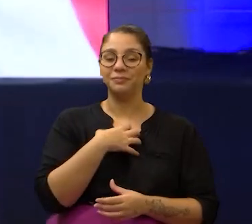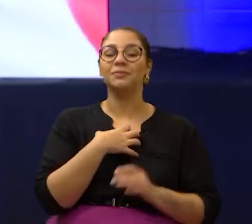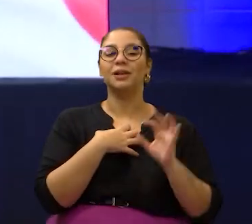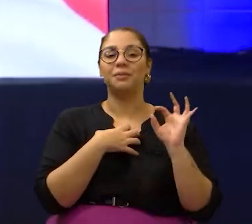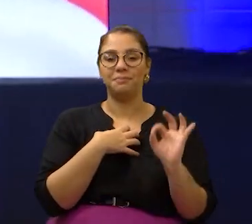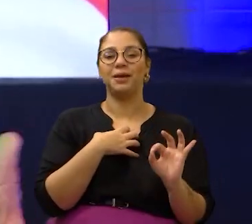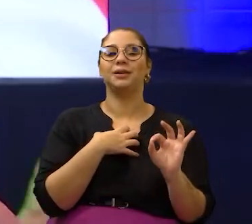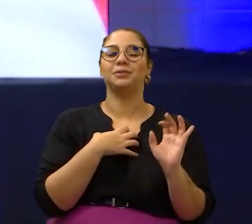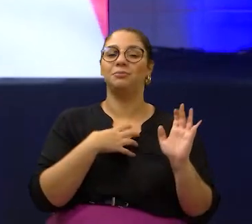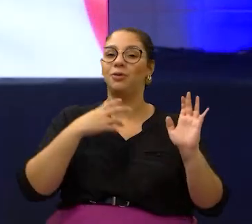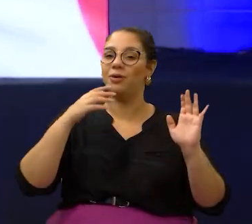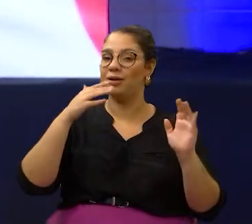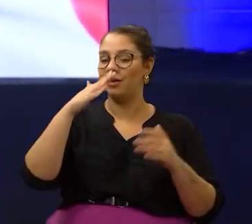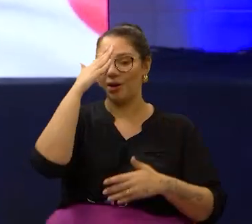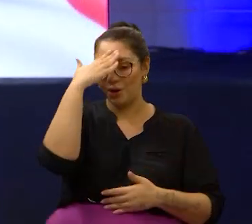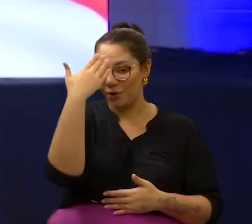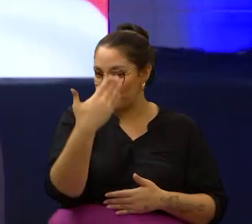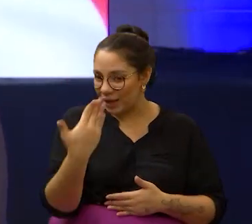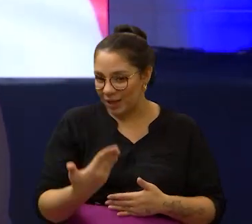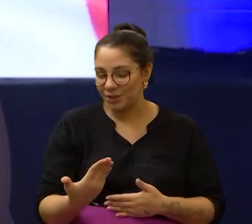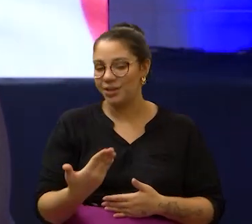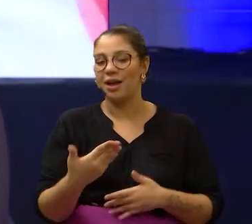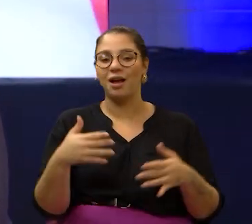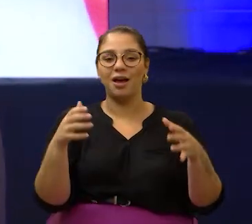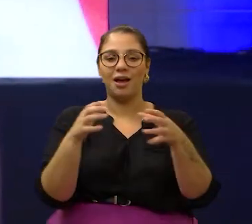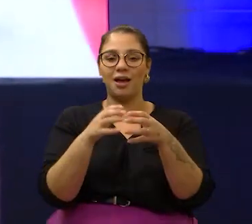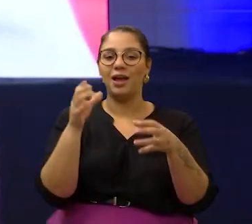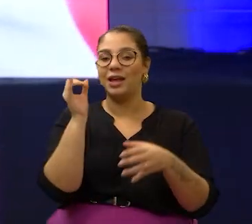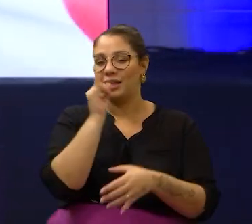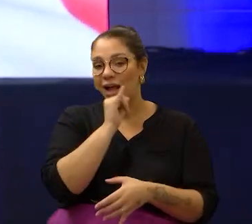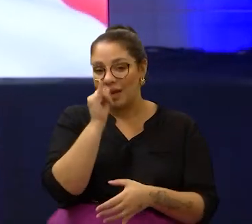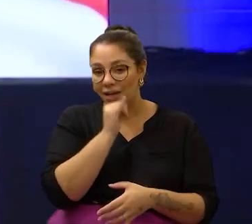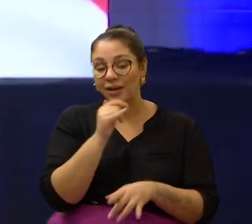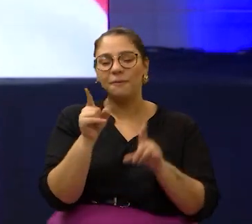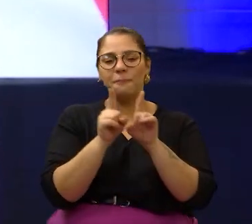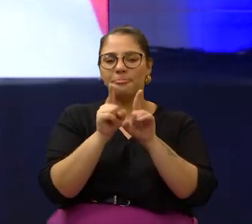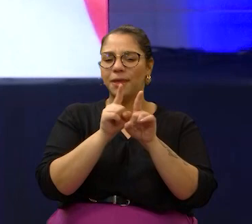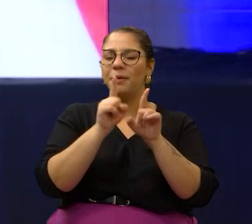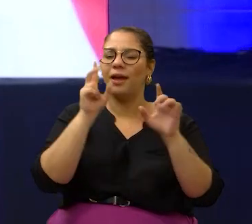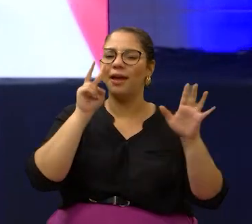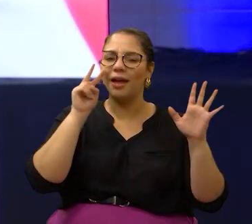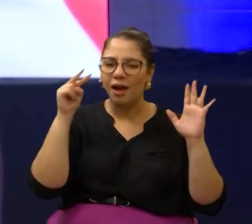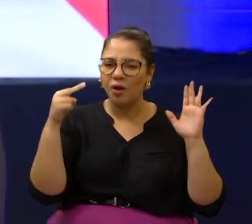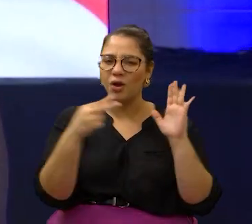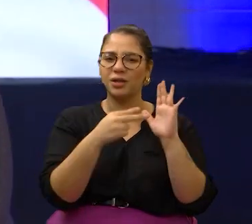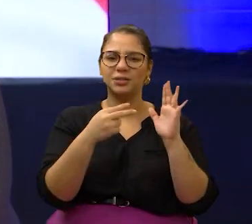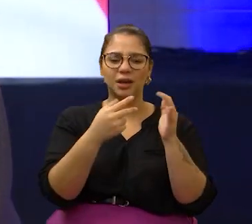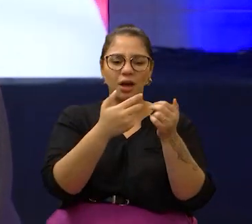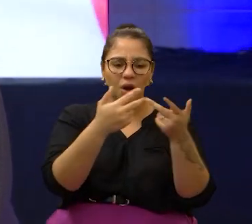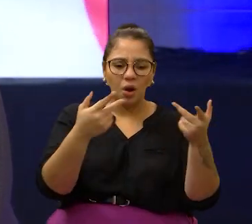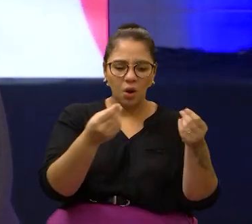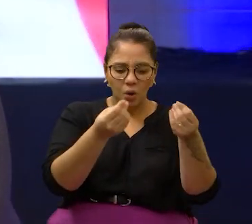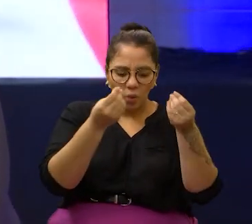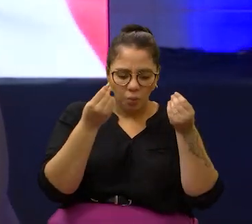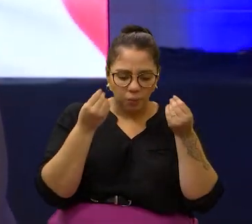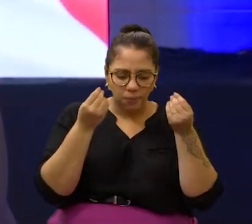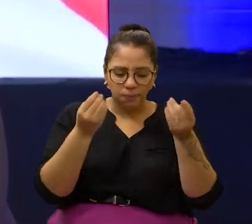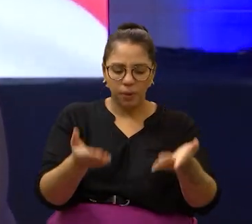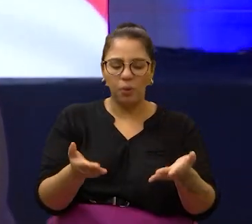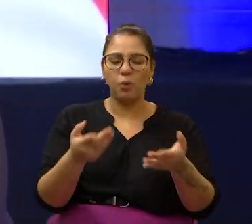de homenagear a colônia italiana e também reconhecer a contribuição